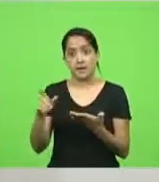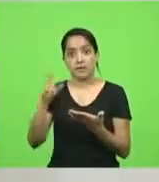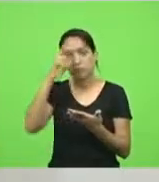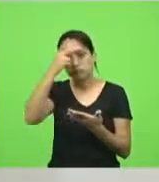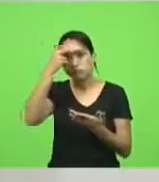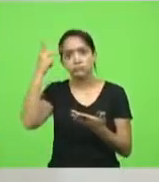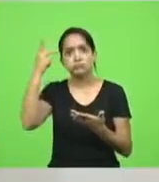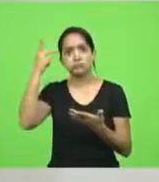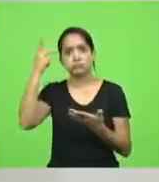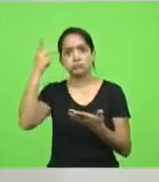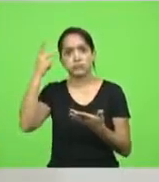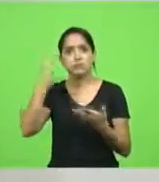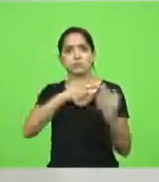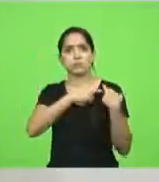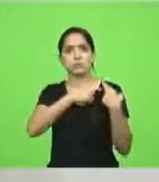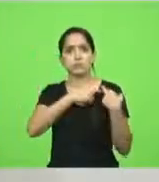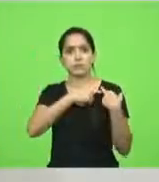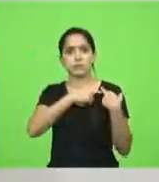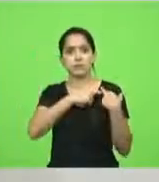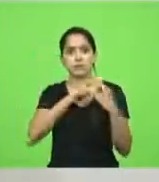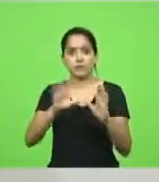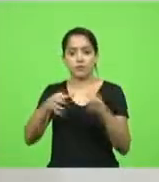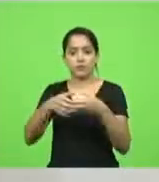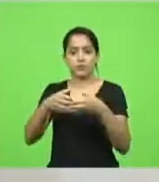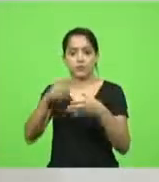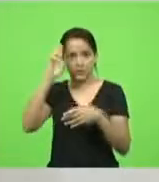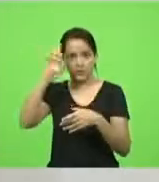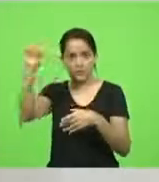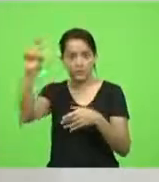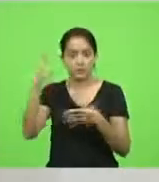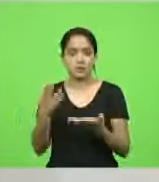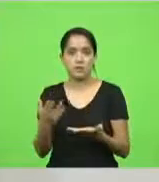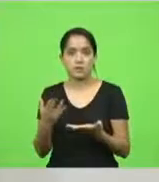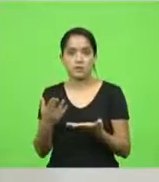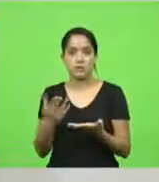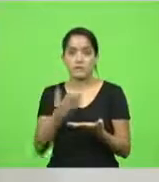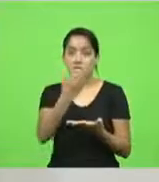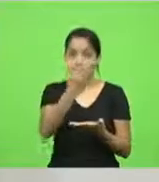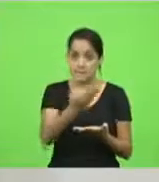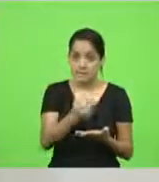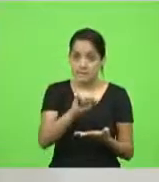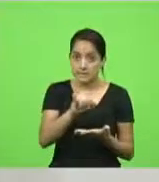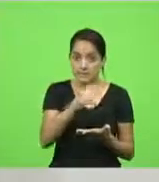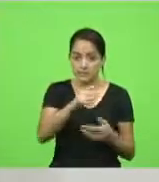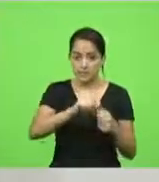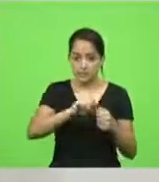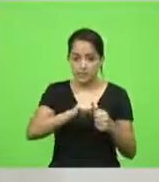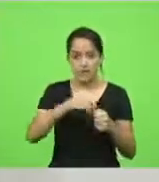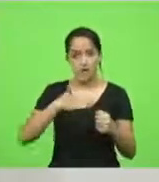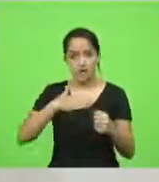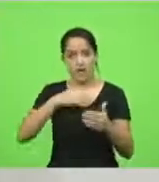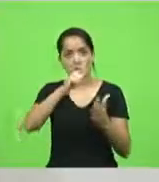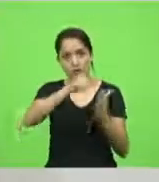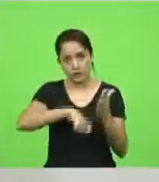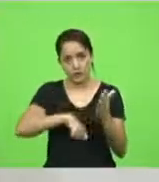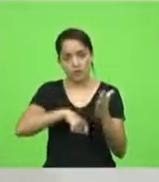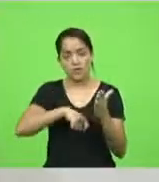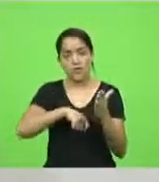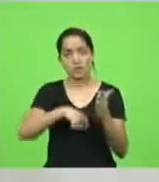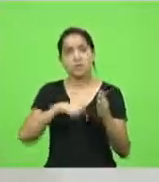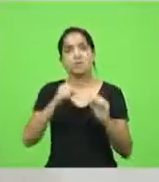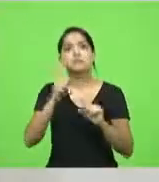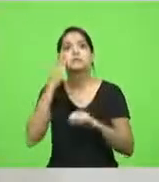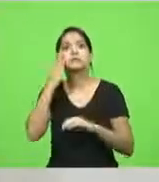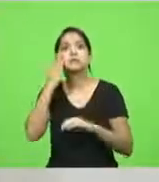mostrar como foi feito é o comando. Então, e se Vossa Excelência fizer, eu quero assinar junto para que nós possamos saber,